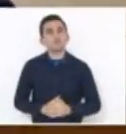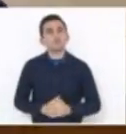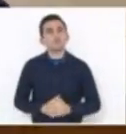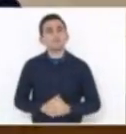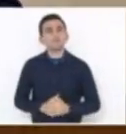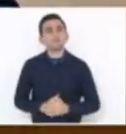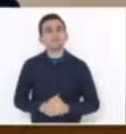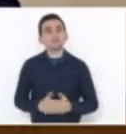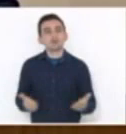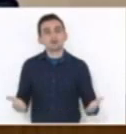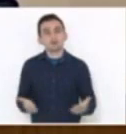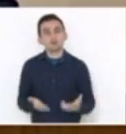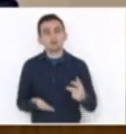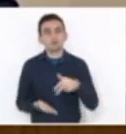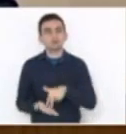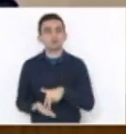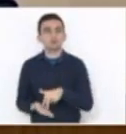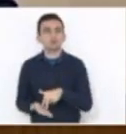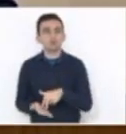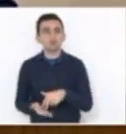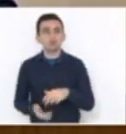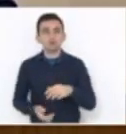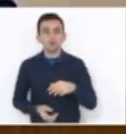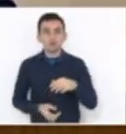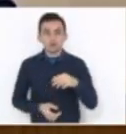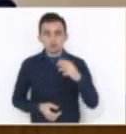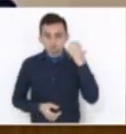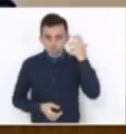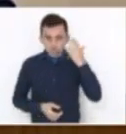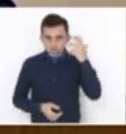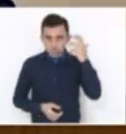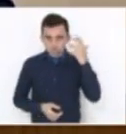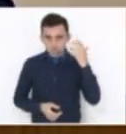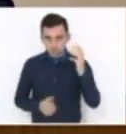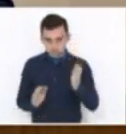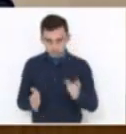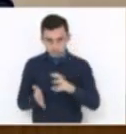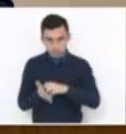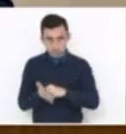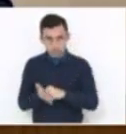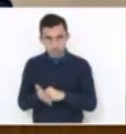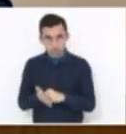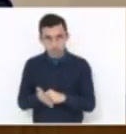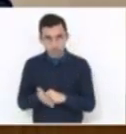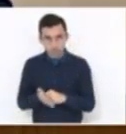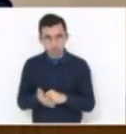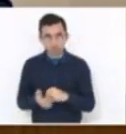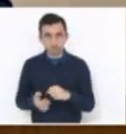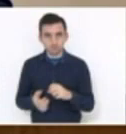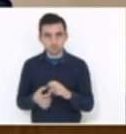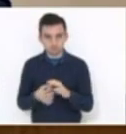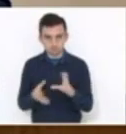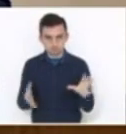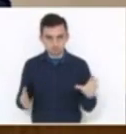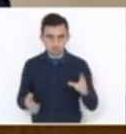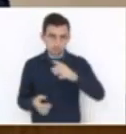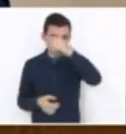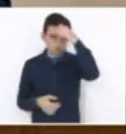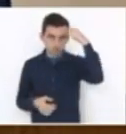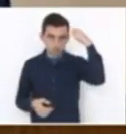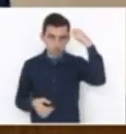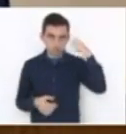Uma palavra, deputado Ana Paula, a vossa excelência tinha se inscrito. Eu, com a permissão, deputado Darcy de Matos,